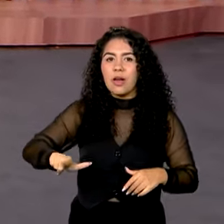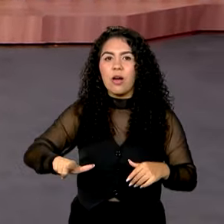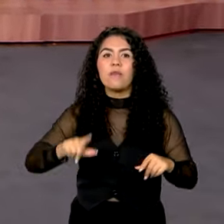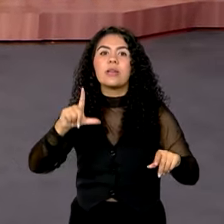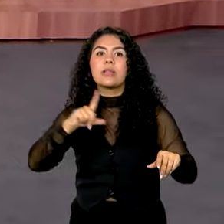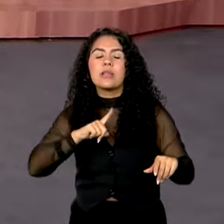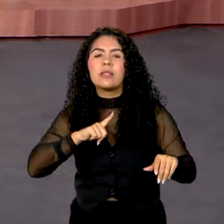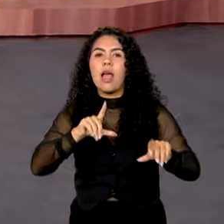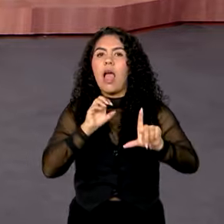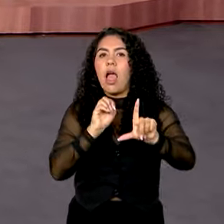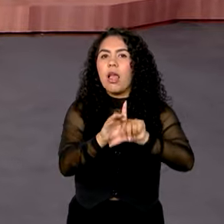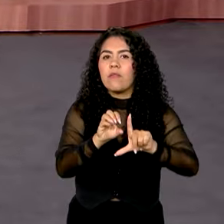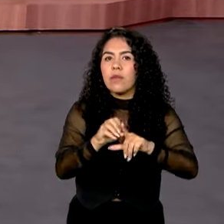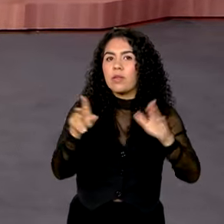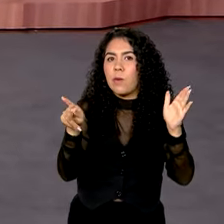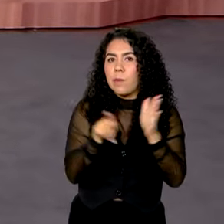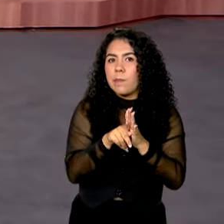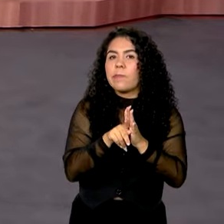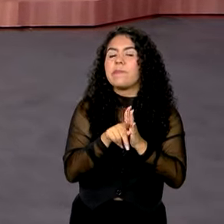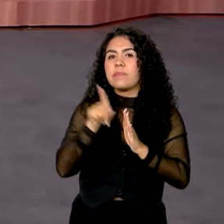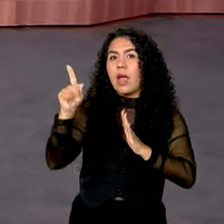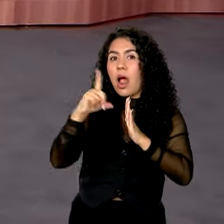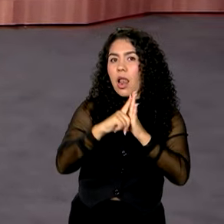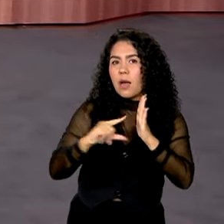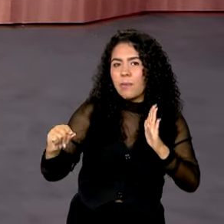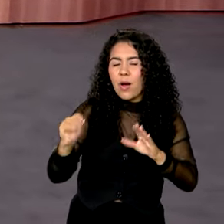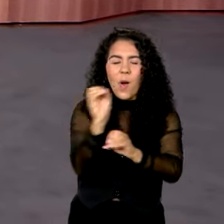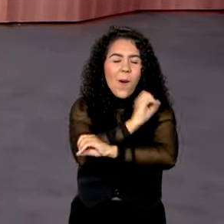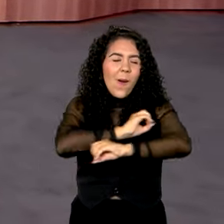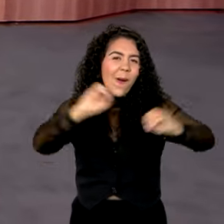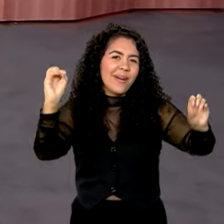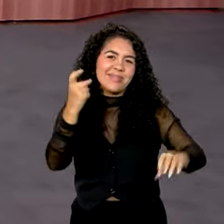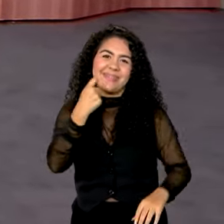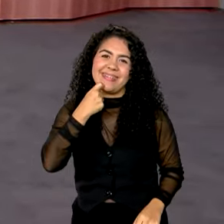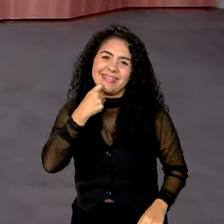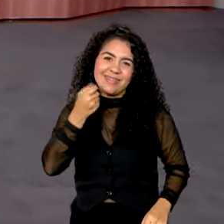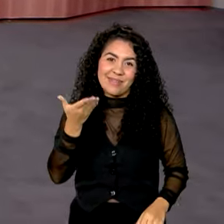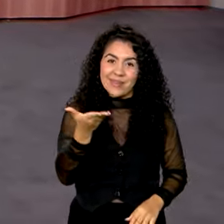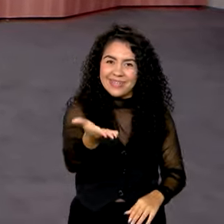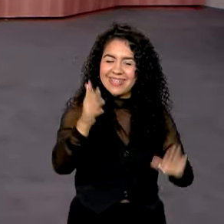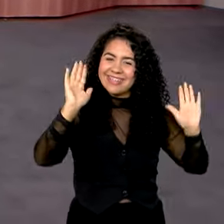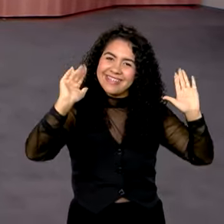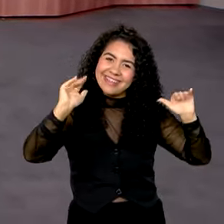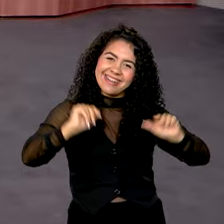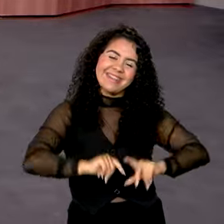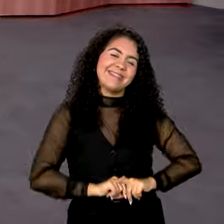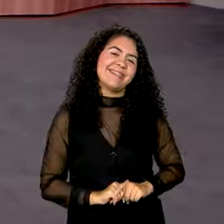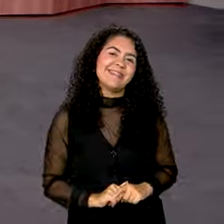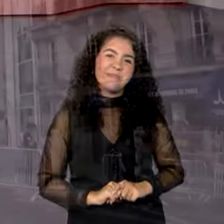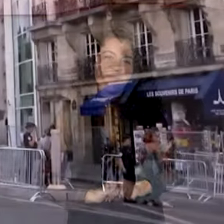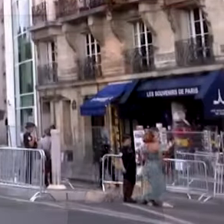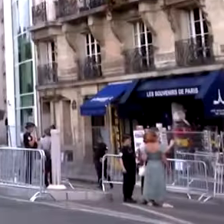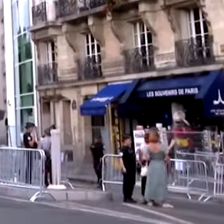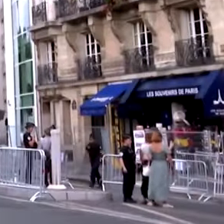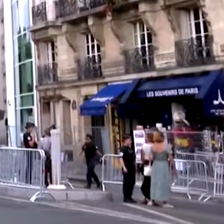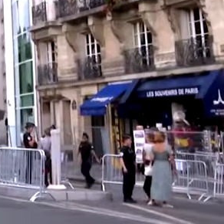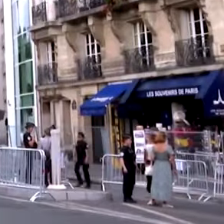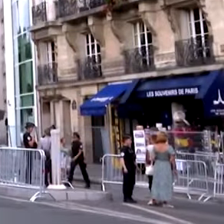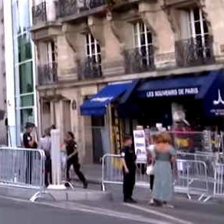transmissões lá do Palácio do Planalto. Uma ótima sexta-feira. Então, até já. Tchau. Tchau.